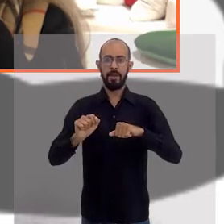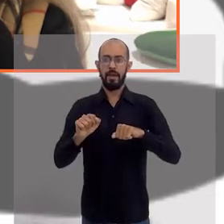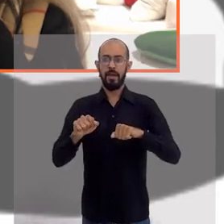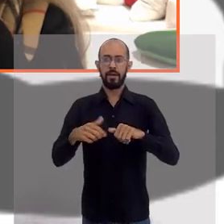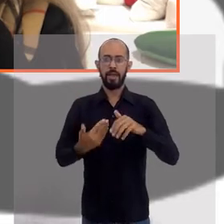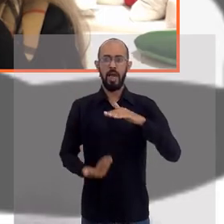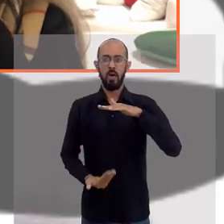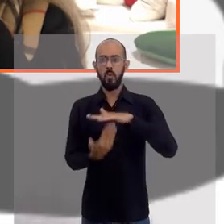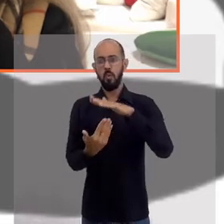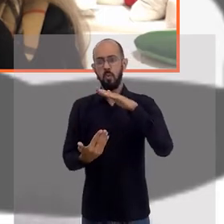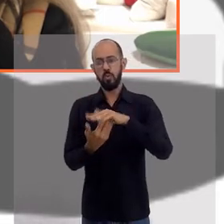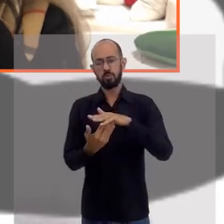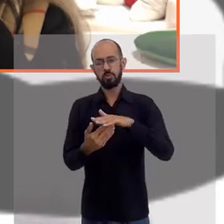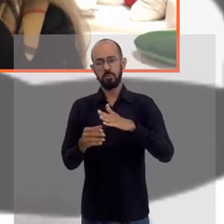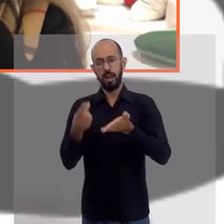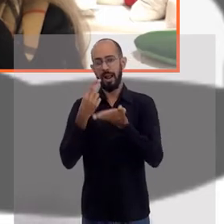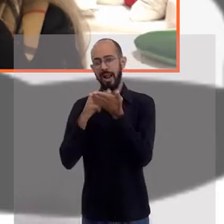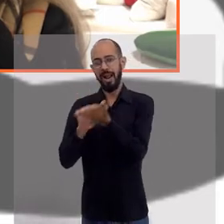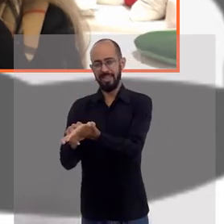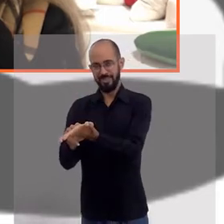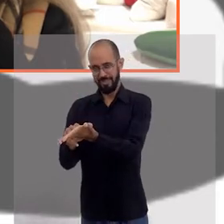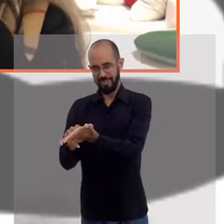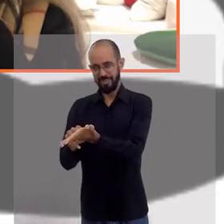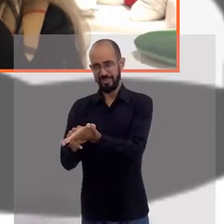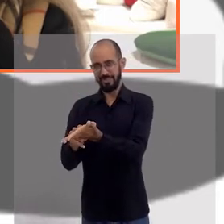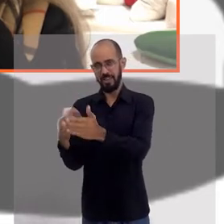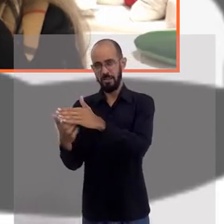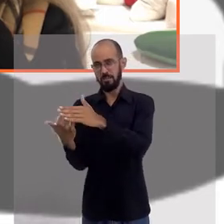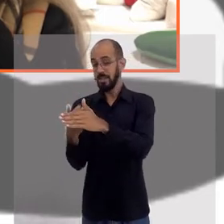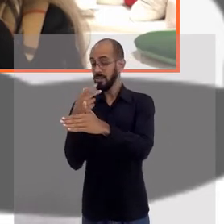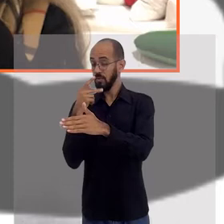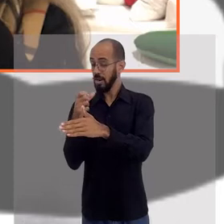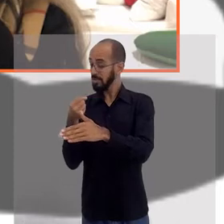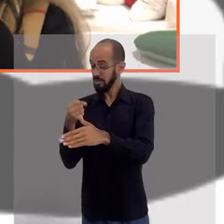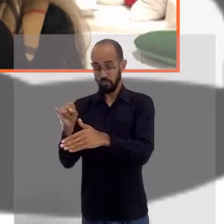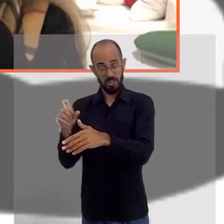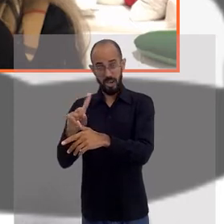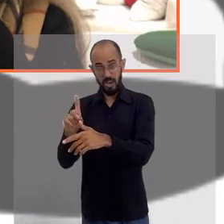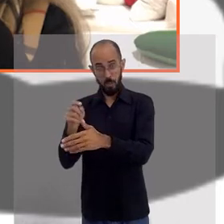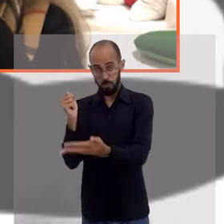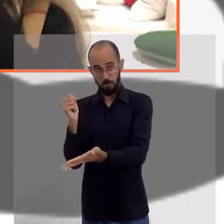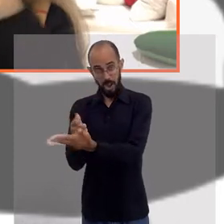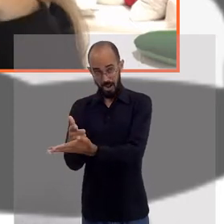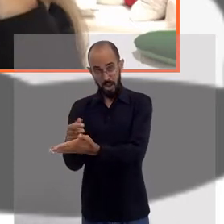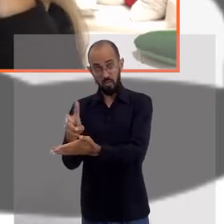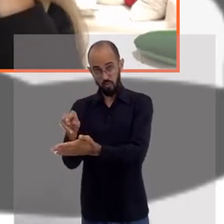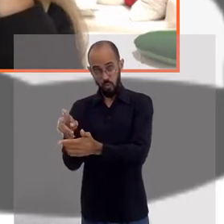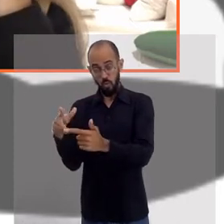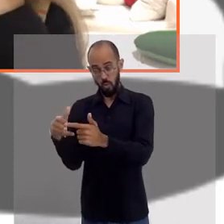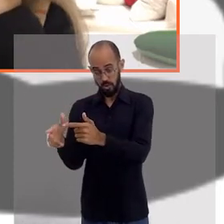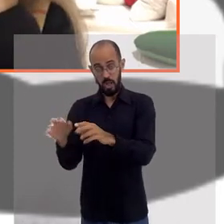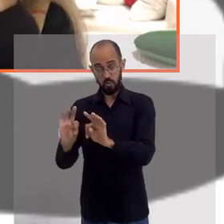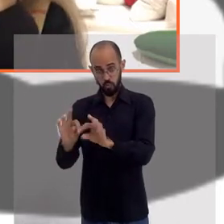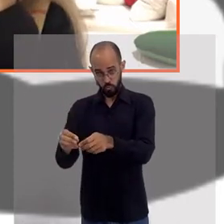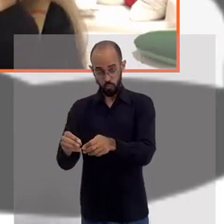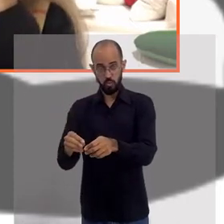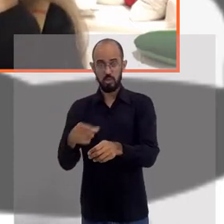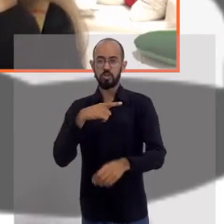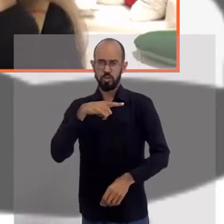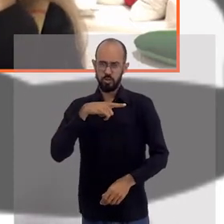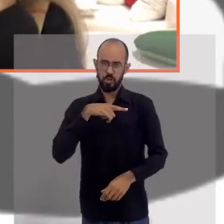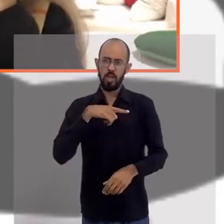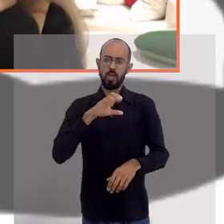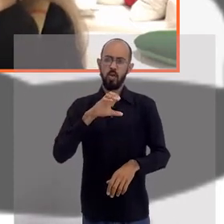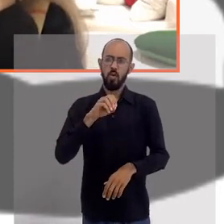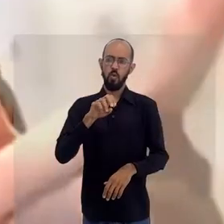aquela última cartinha que a concessionária manda para a pessoa, dizendo, olha, se você não quitar essas contas, eu vou cortar daqui a pouquinho. Então,